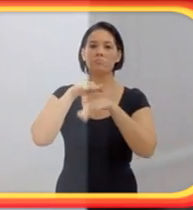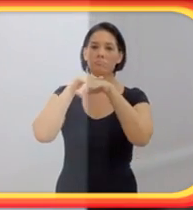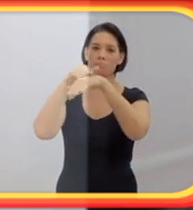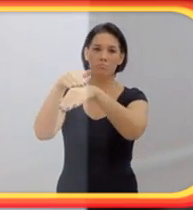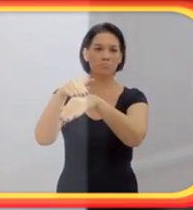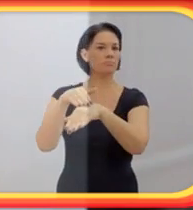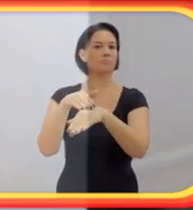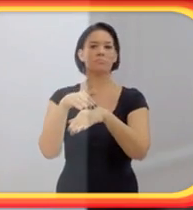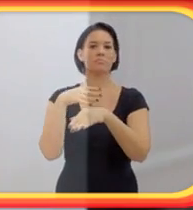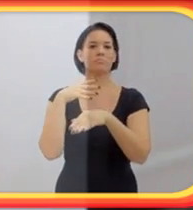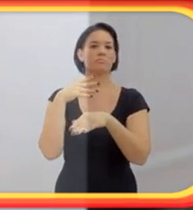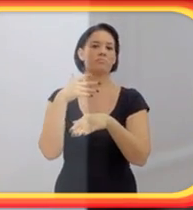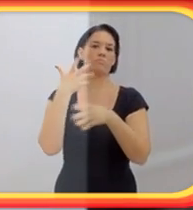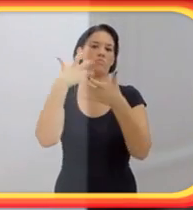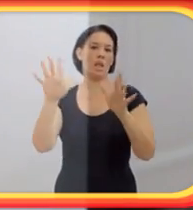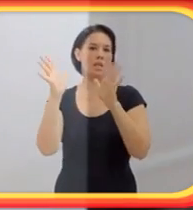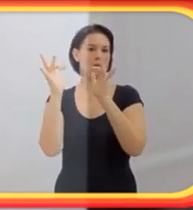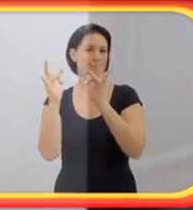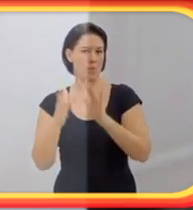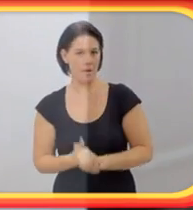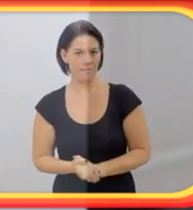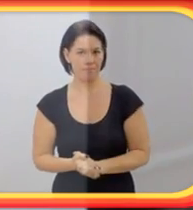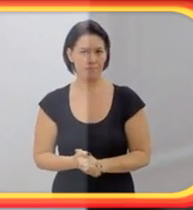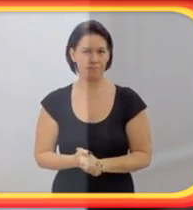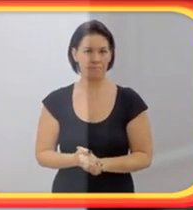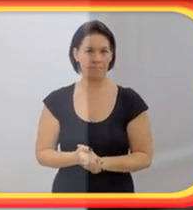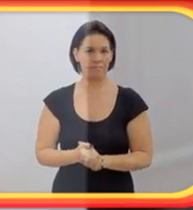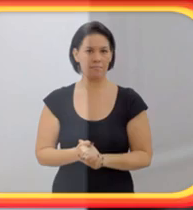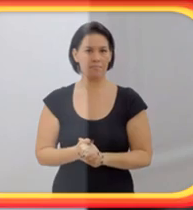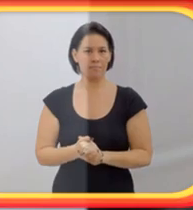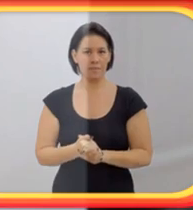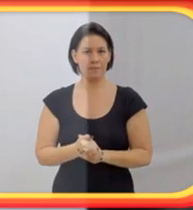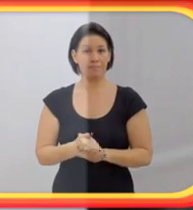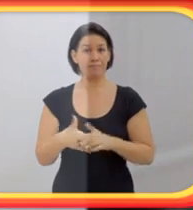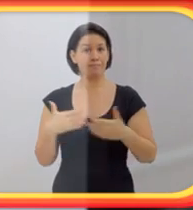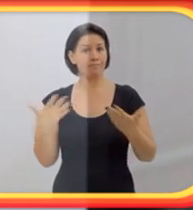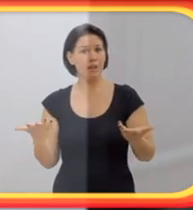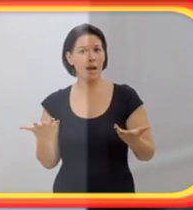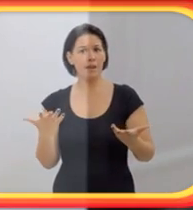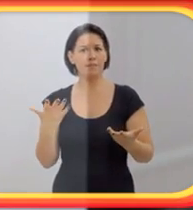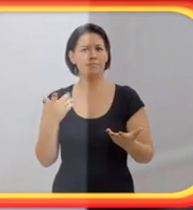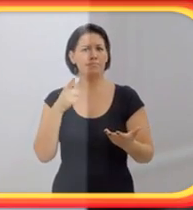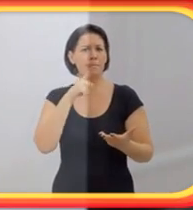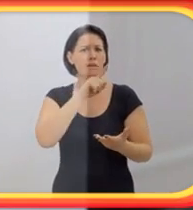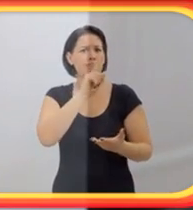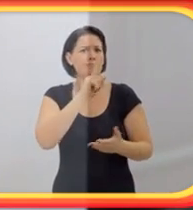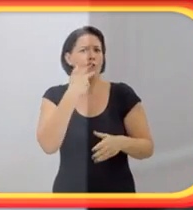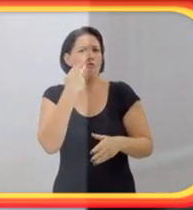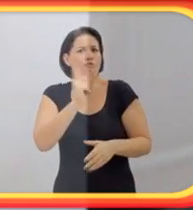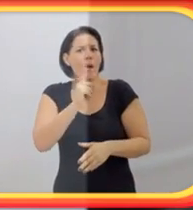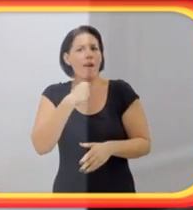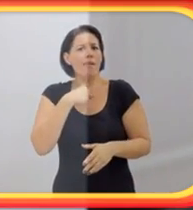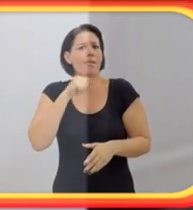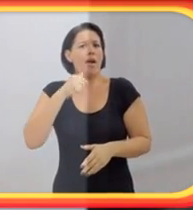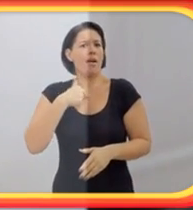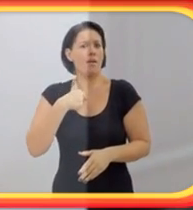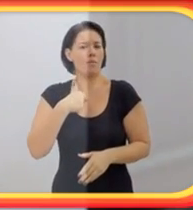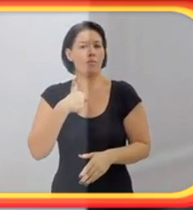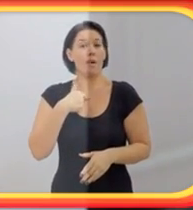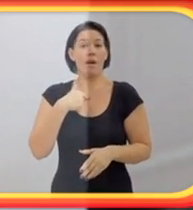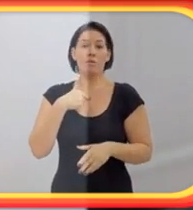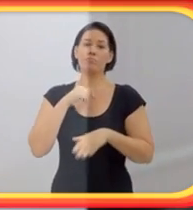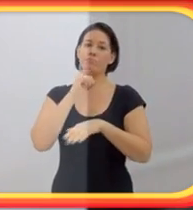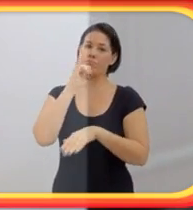Amanhã, tu vai pegar tua bicicleta, tu vai lá na casa dele e vai falar para ele que tu não quer namorar com ele. Mas tu não fala que sou eu.